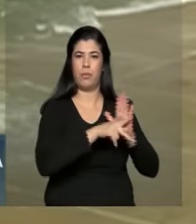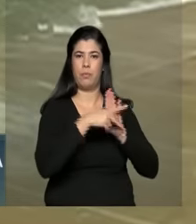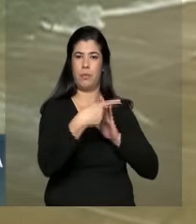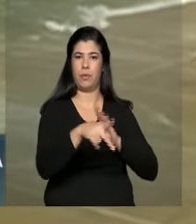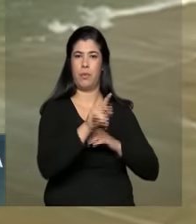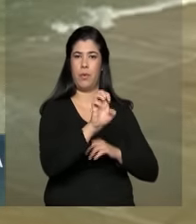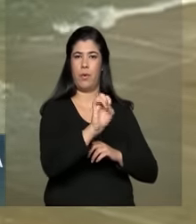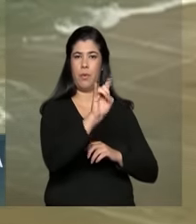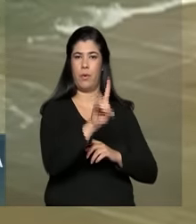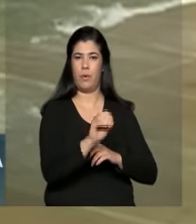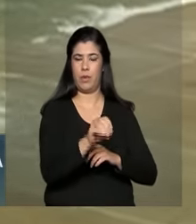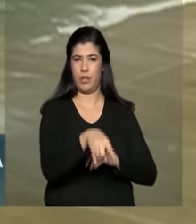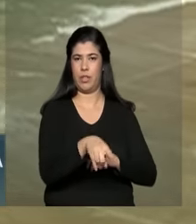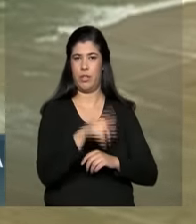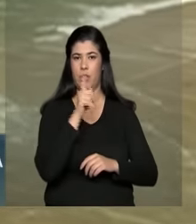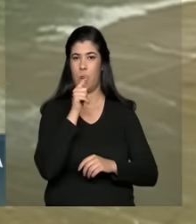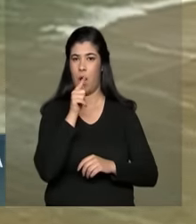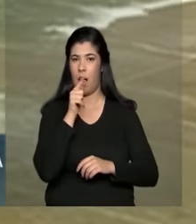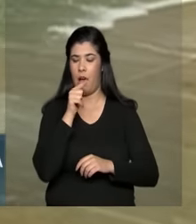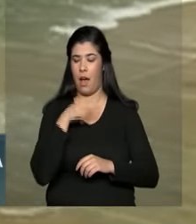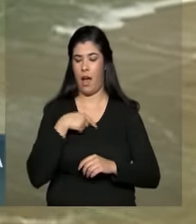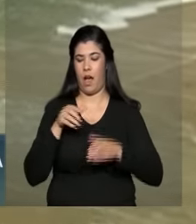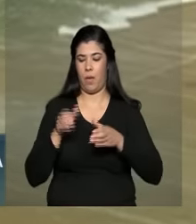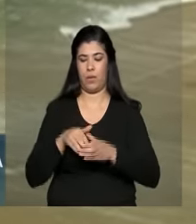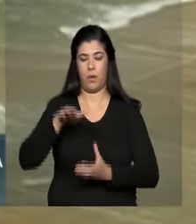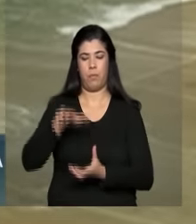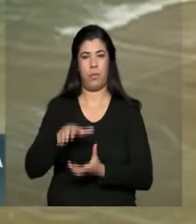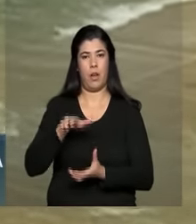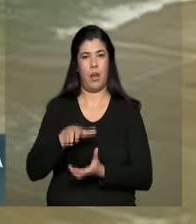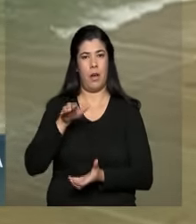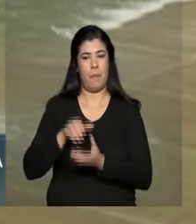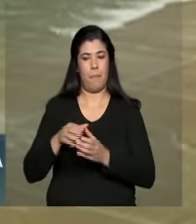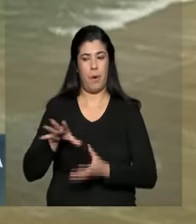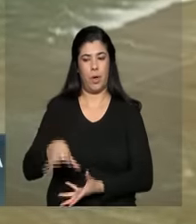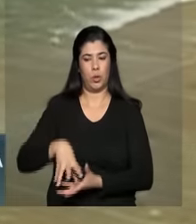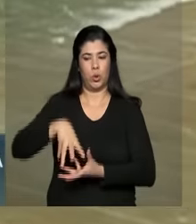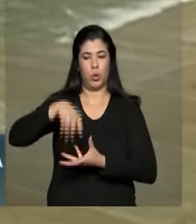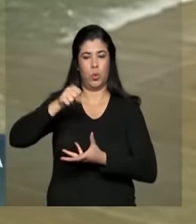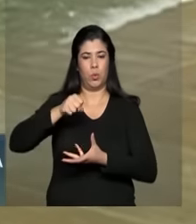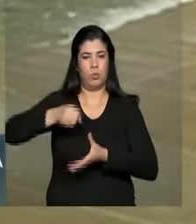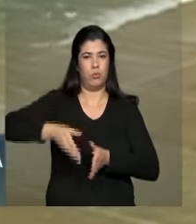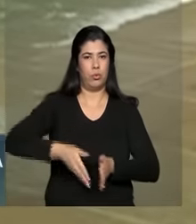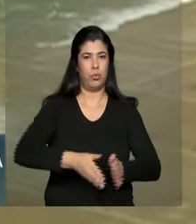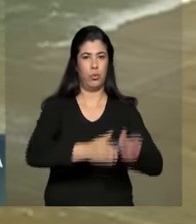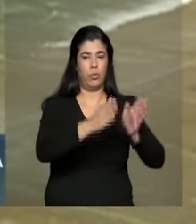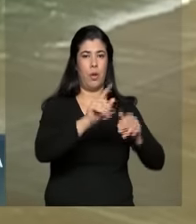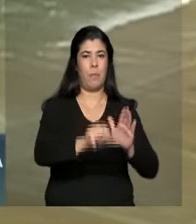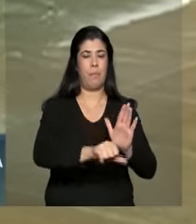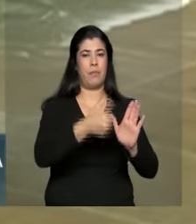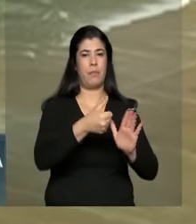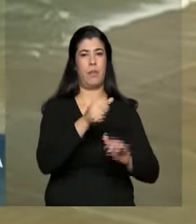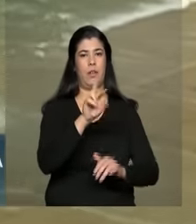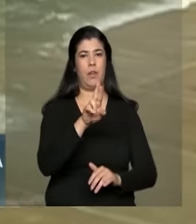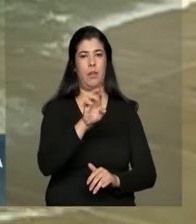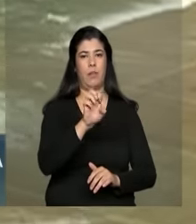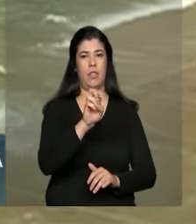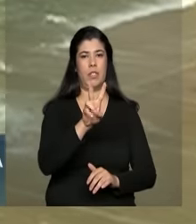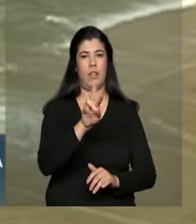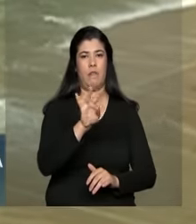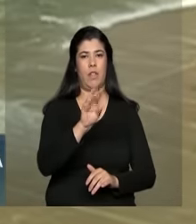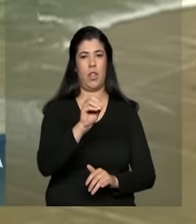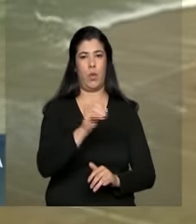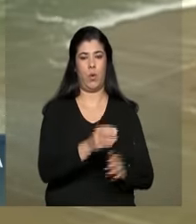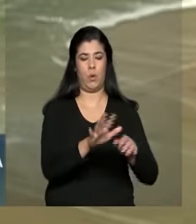água, inicialmente, ela é bombeada desse ponto que estamos vendo aqui no vídeo para o primeiro reservatório do eixo Tukutu,